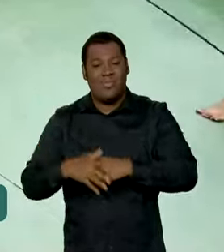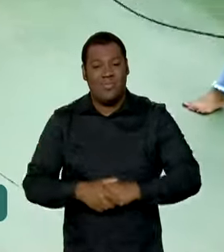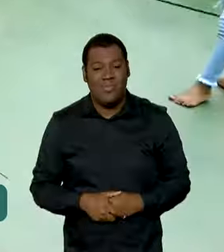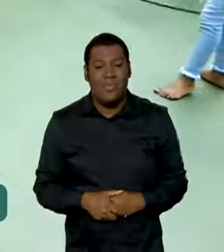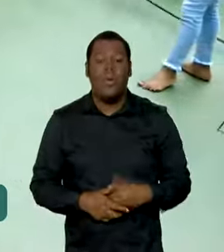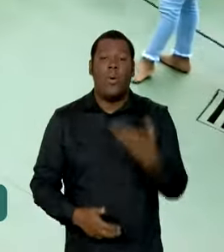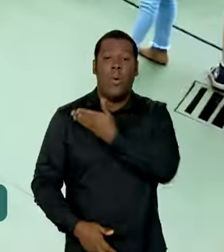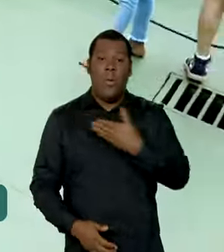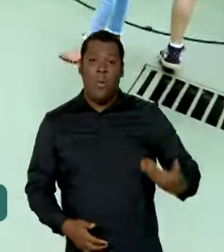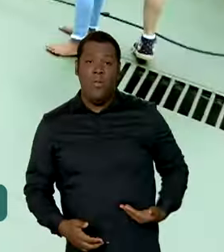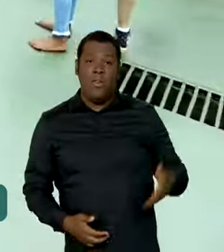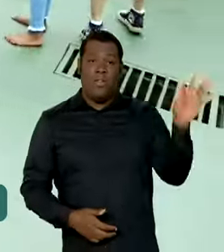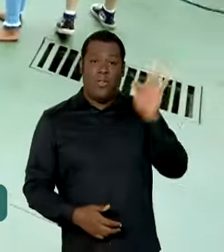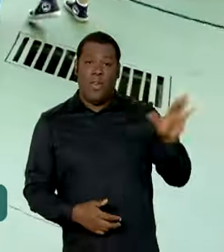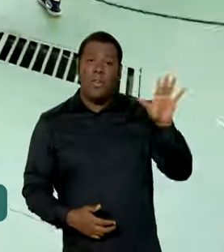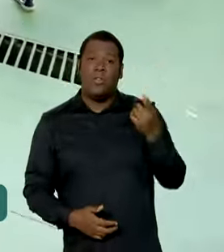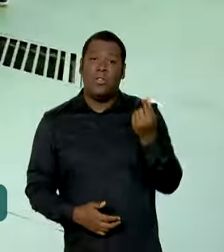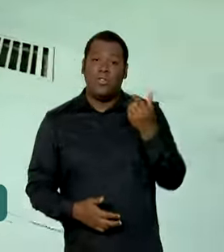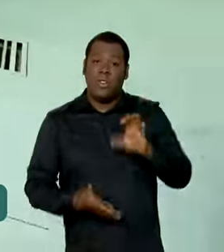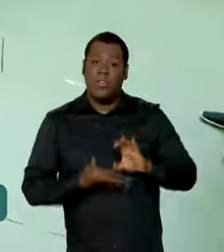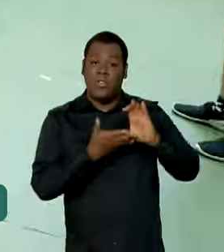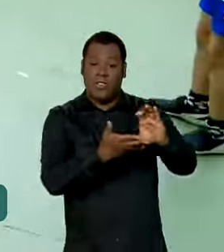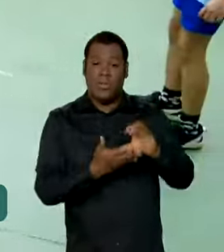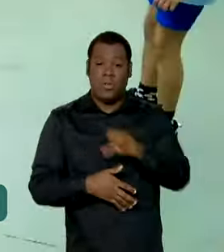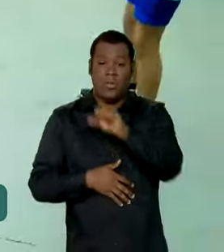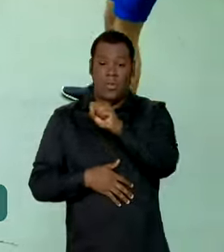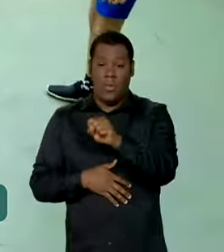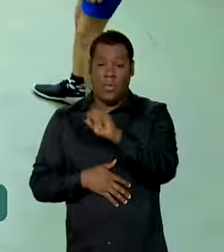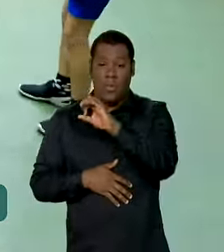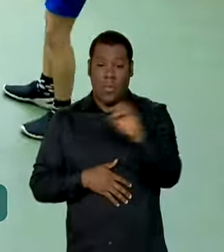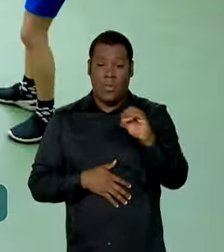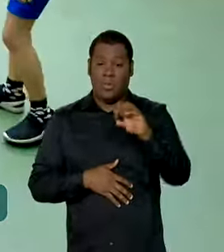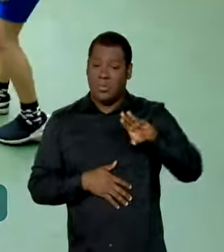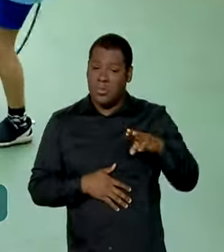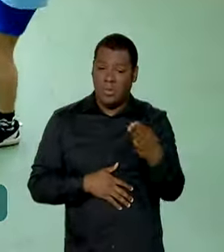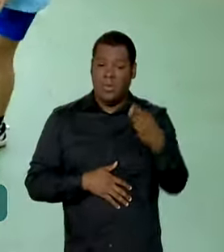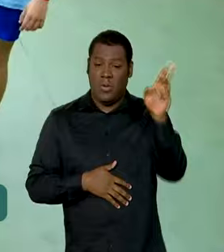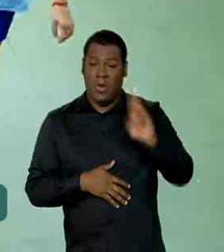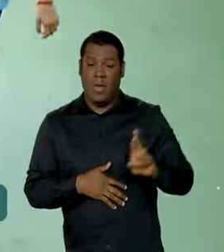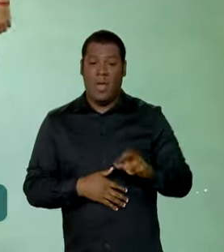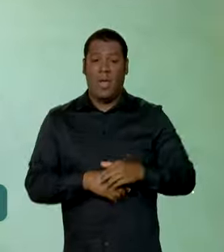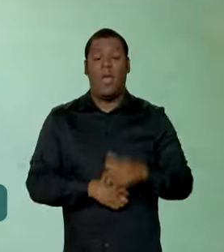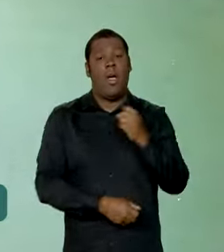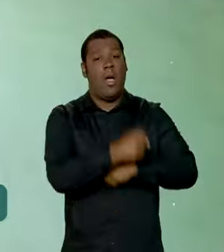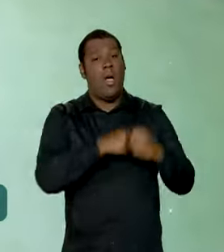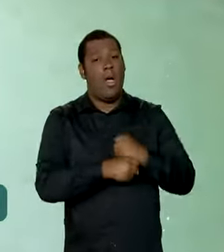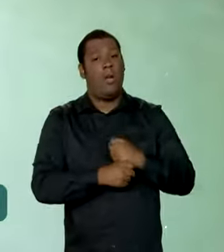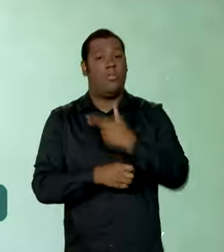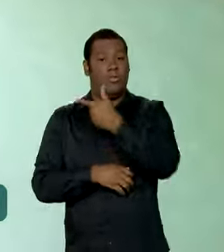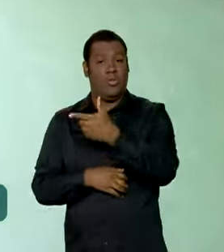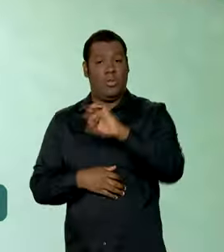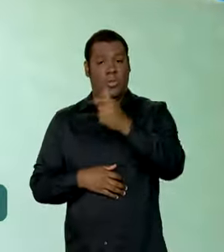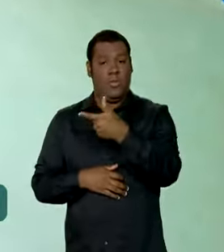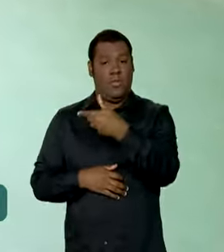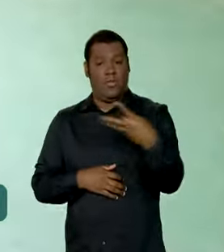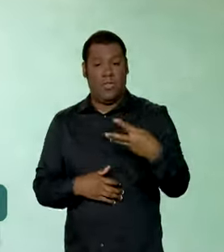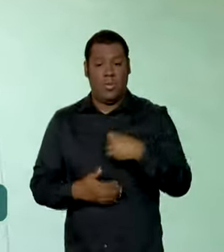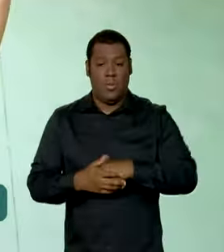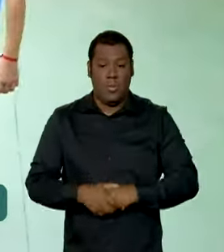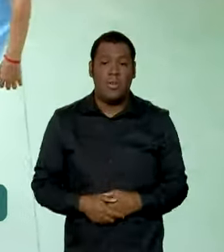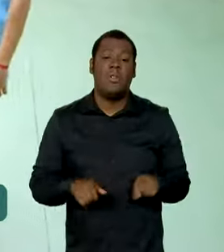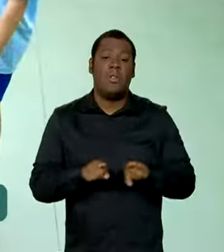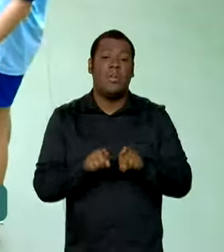repassados para os entes da Federação 800 milhões de reais só em 2023, além de